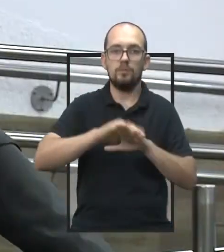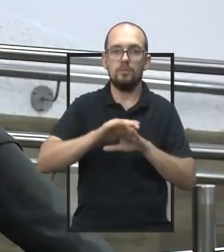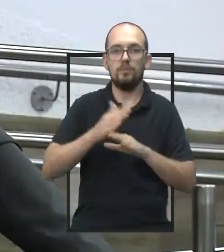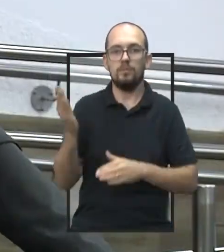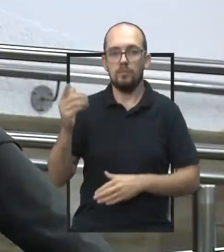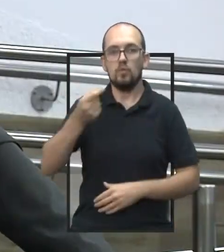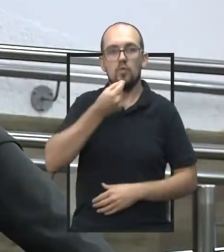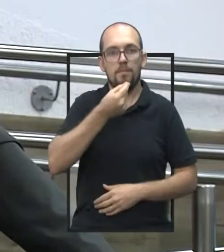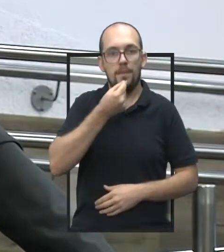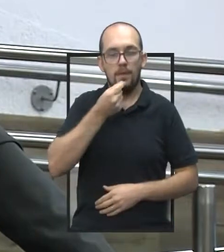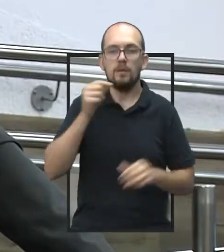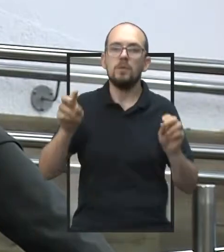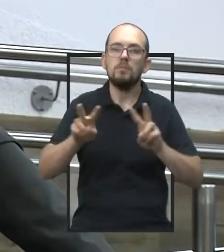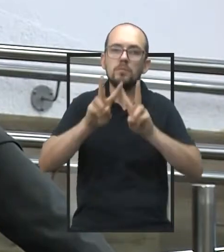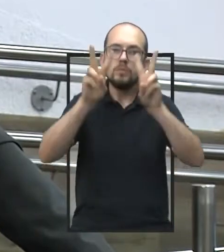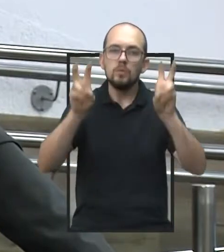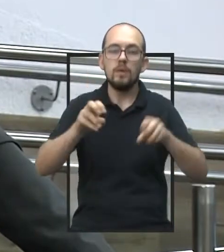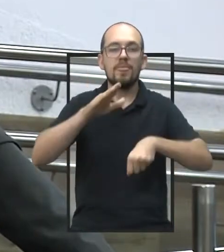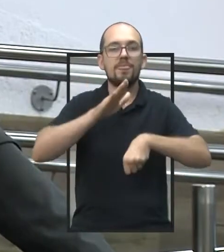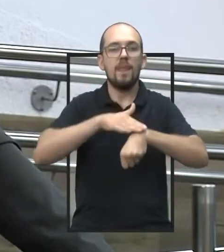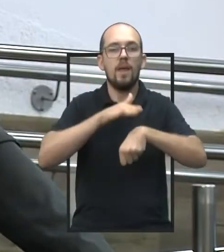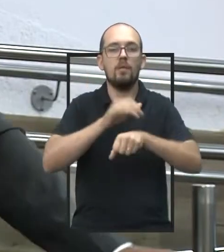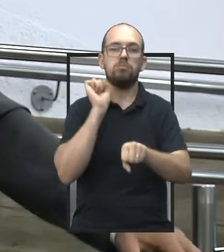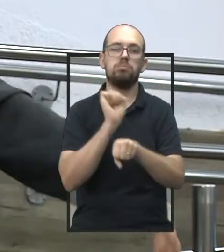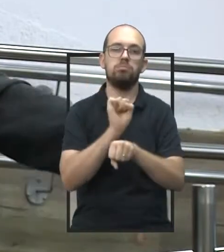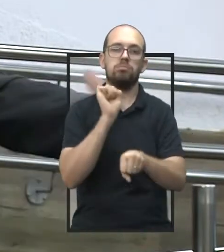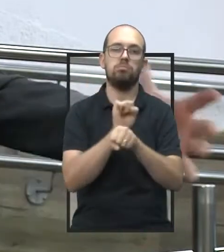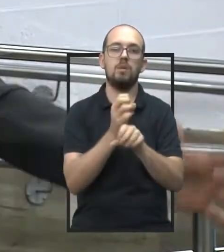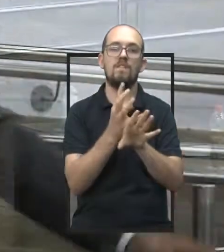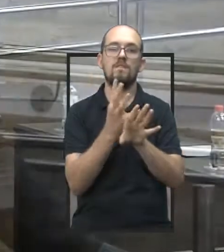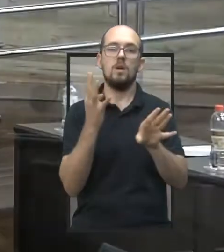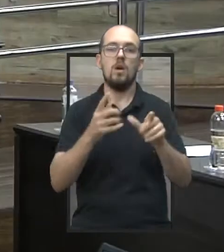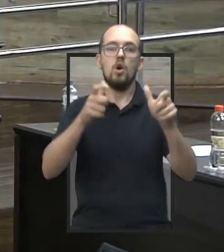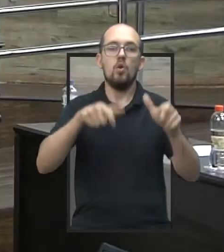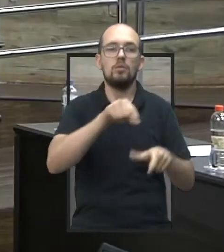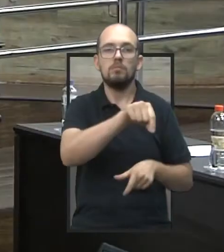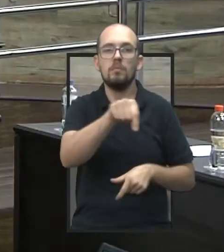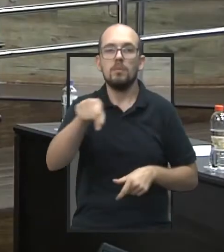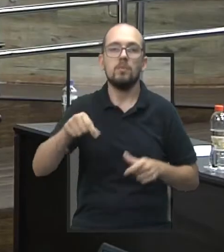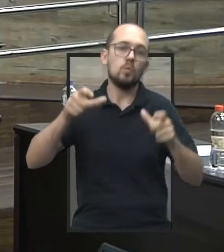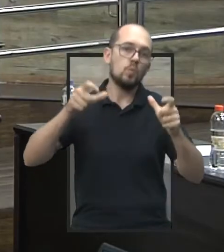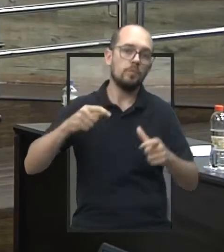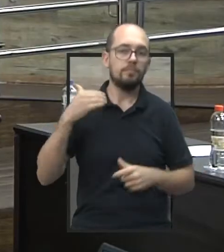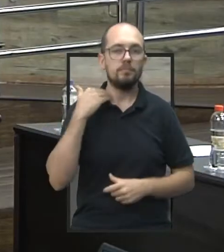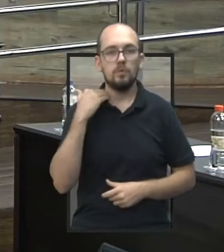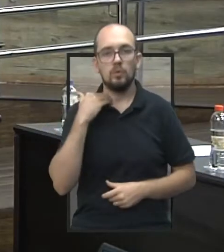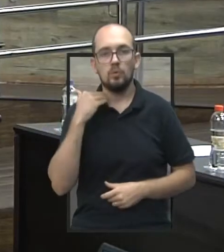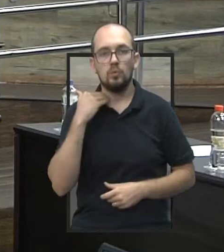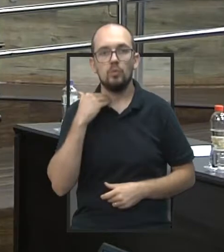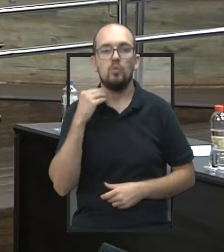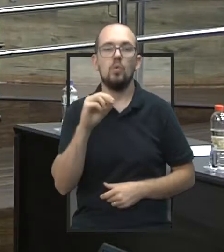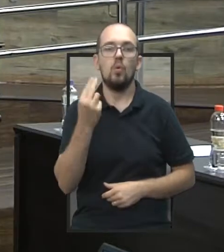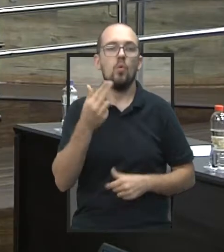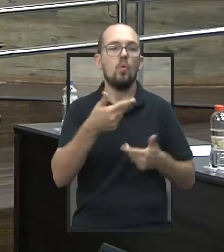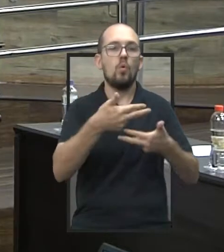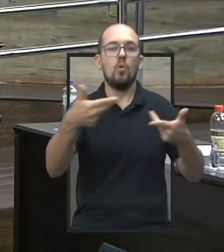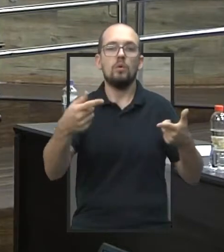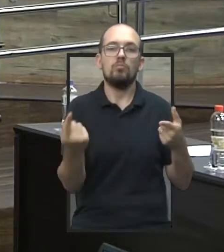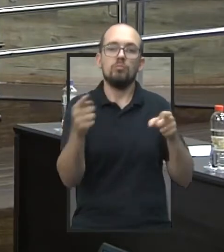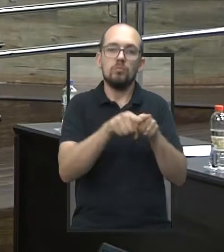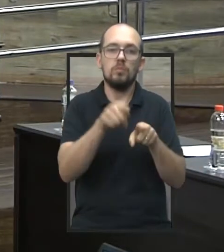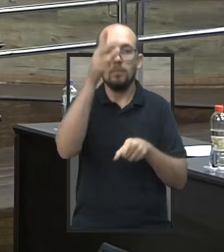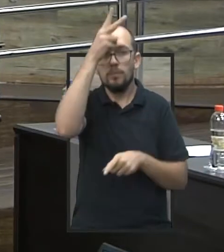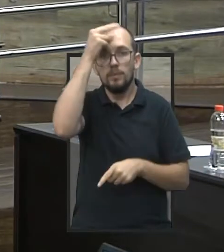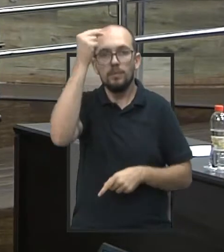Luiz Henrique Chupeta, que estipula um tempo máximo de espera para o atendimento em instituições financeiras e